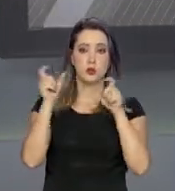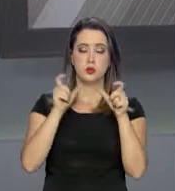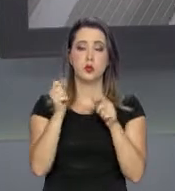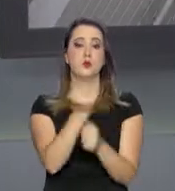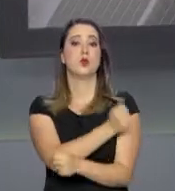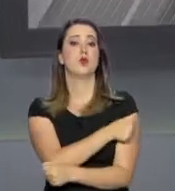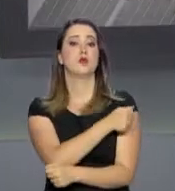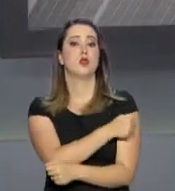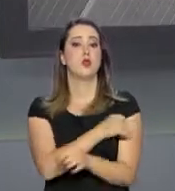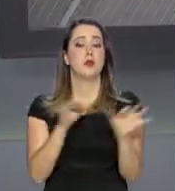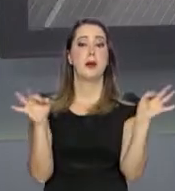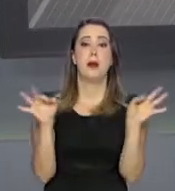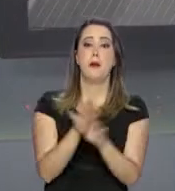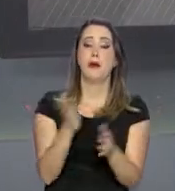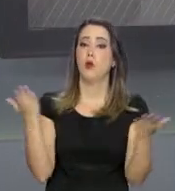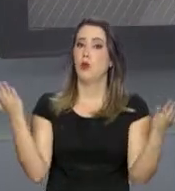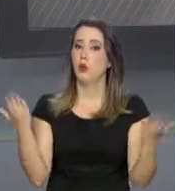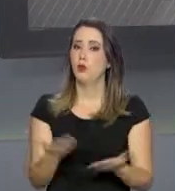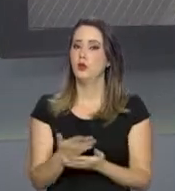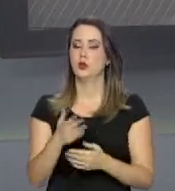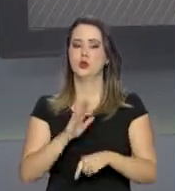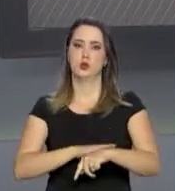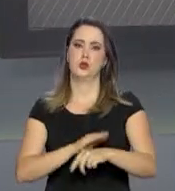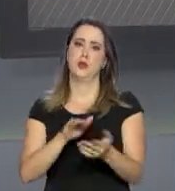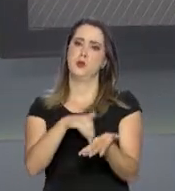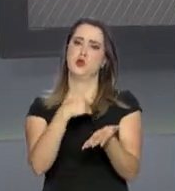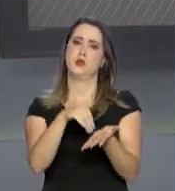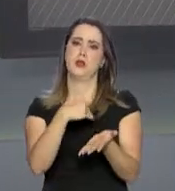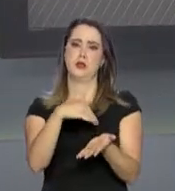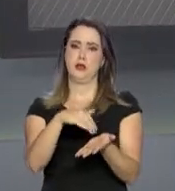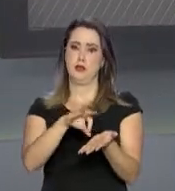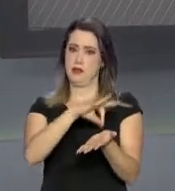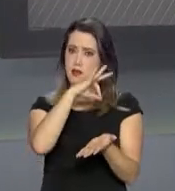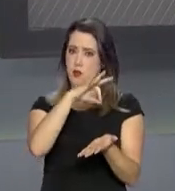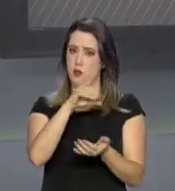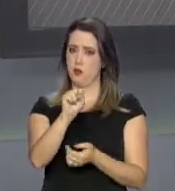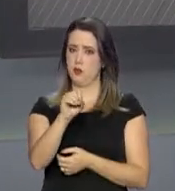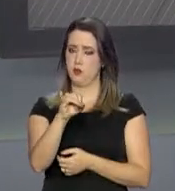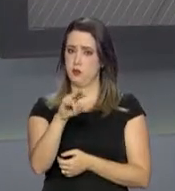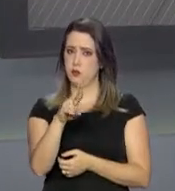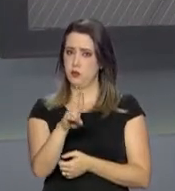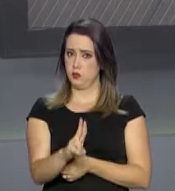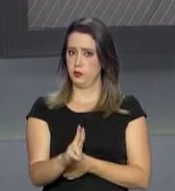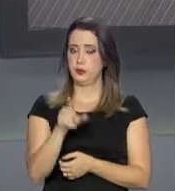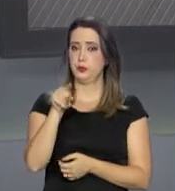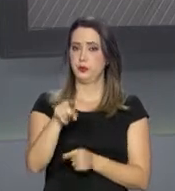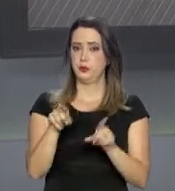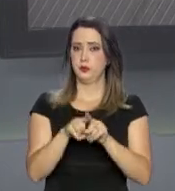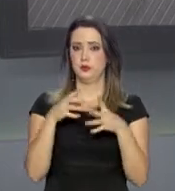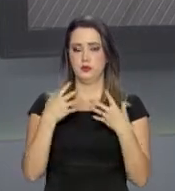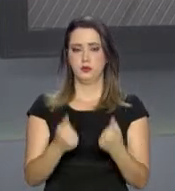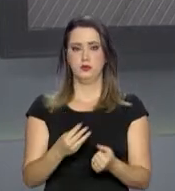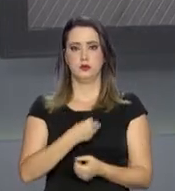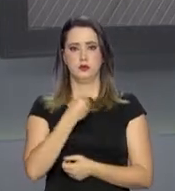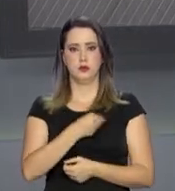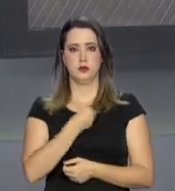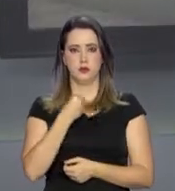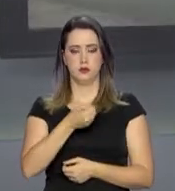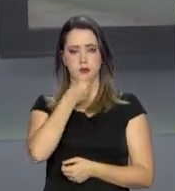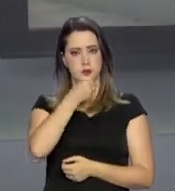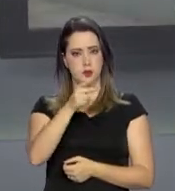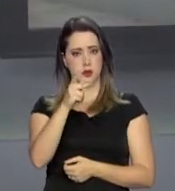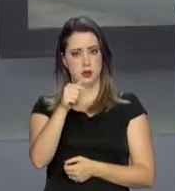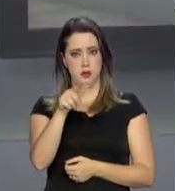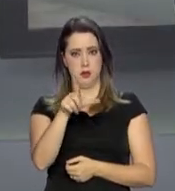estudantes. Termina hoje o prazo de inscrição do SISU, o sistema de seleção unificada. Nós vamos então ao vivo conversar com o